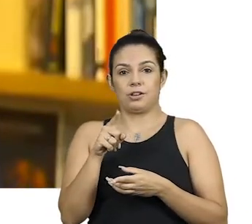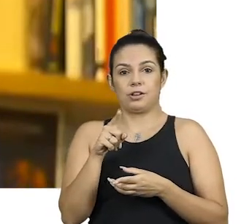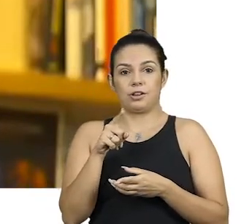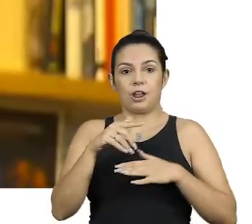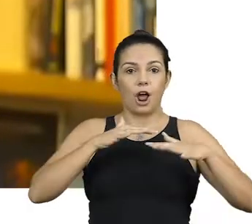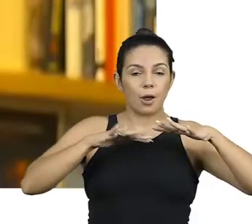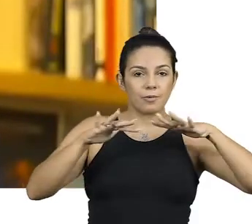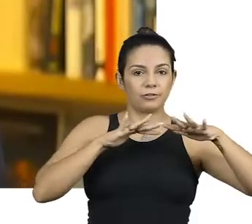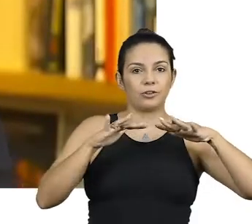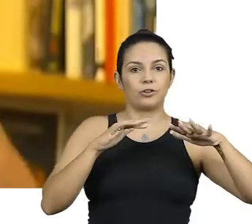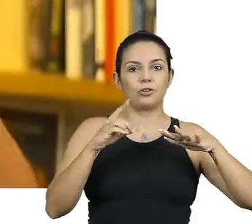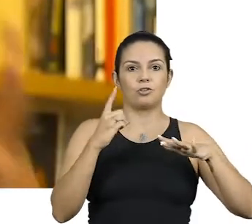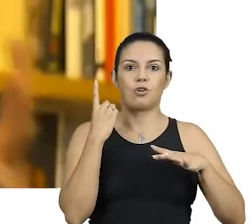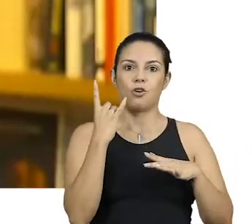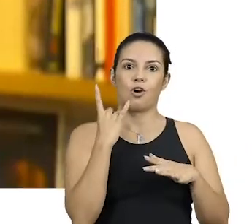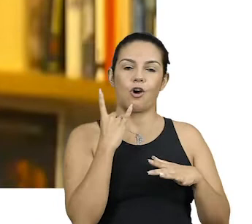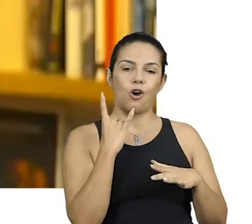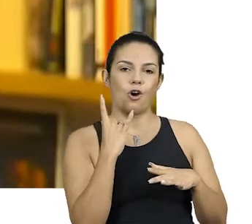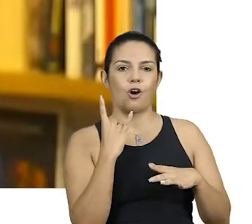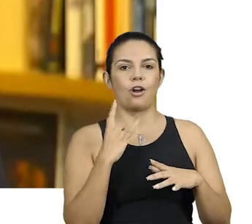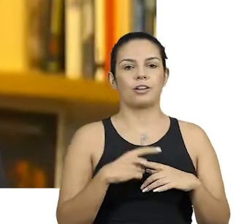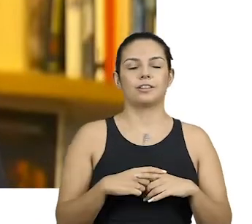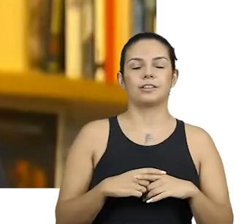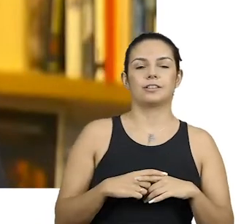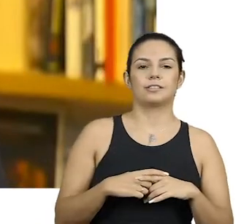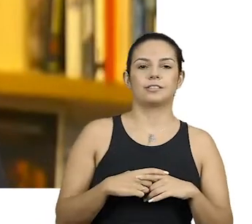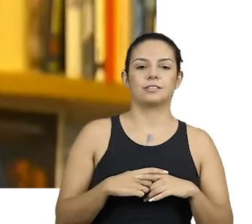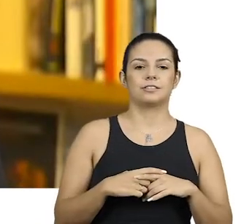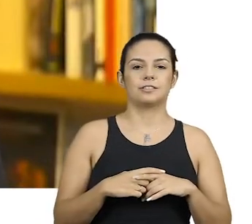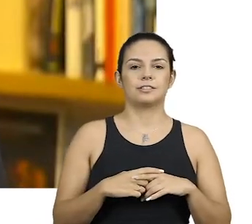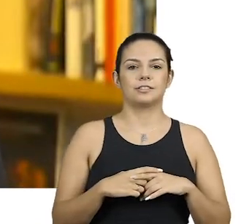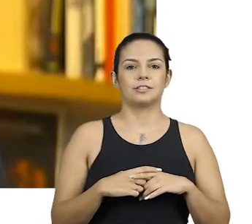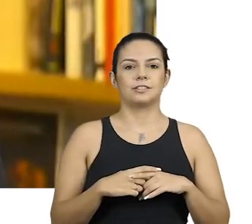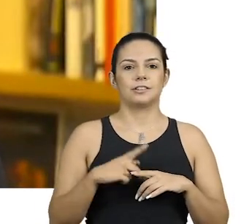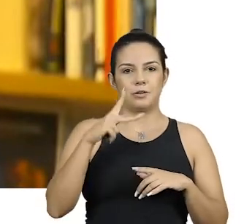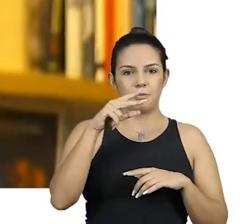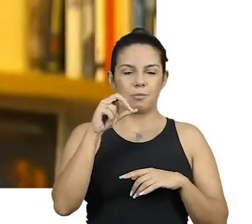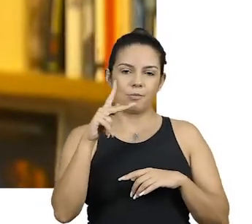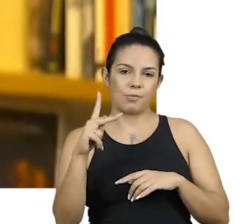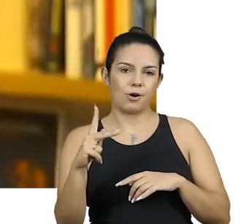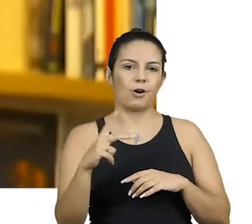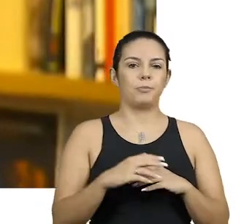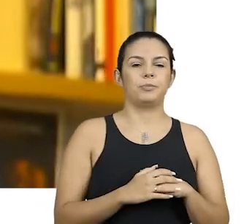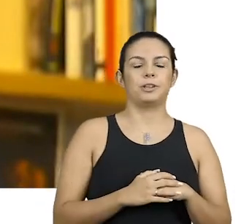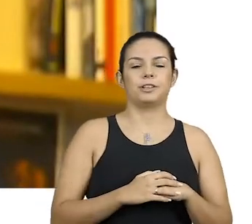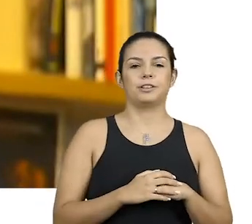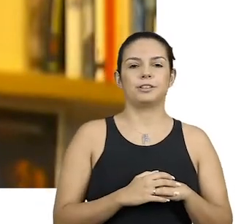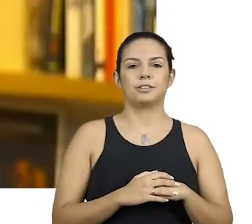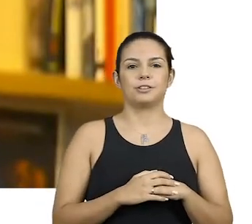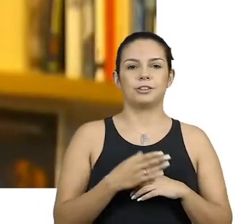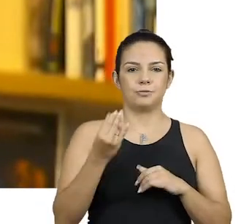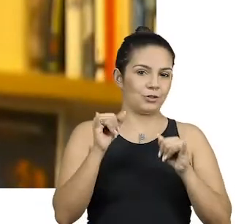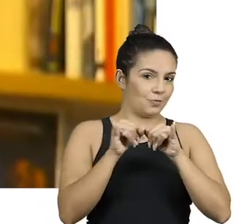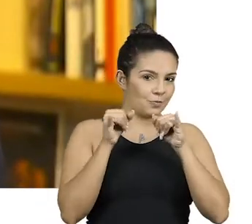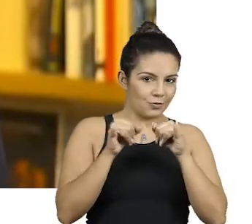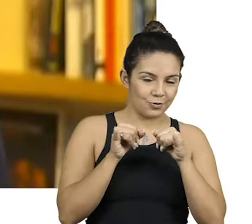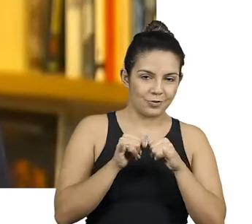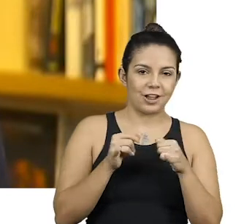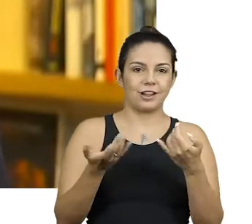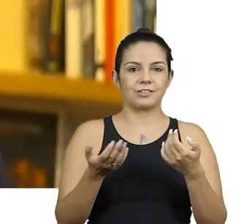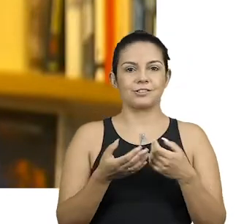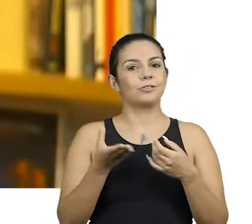Rock. Eram uns recitais bem numa pegada pop. Muita bobagem, naturalmente, muitos